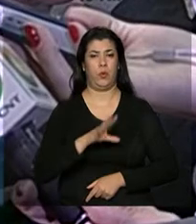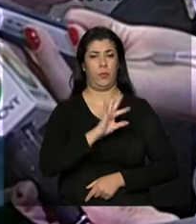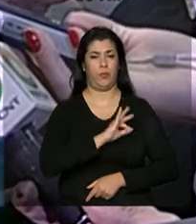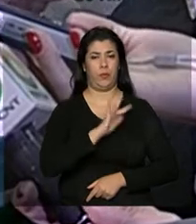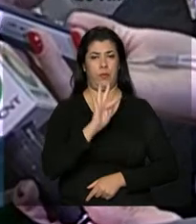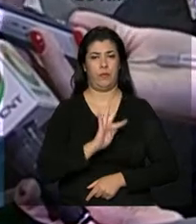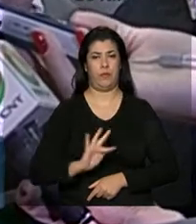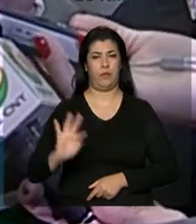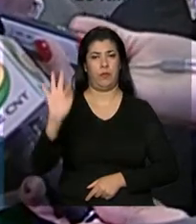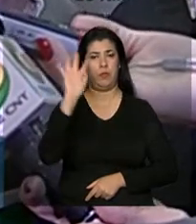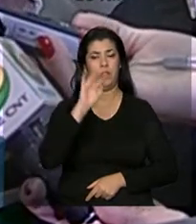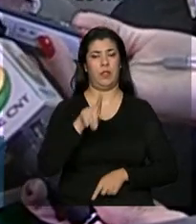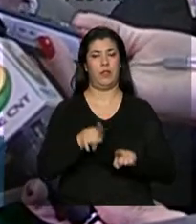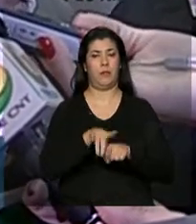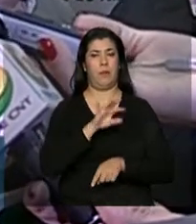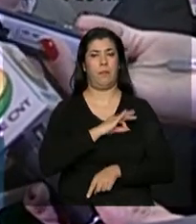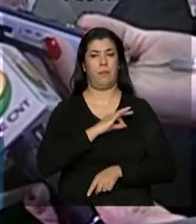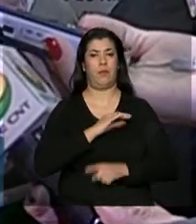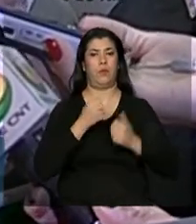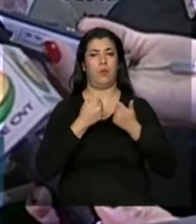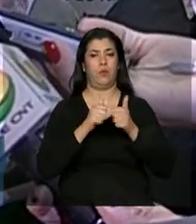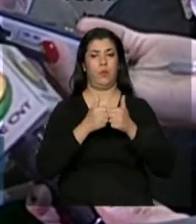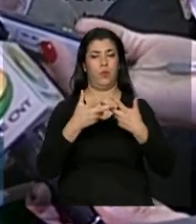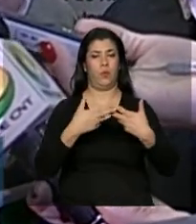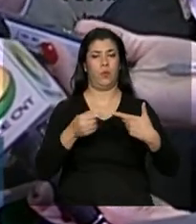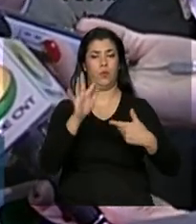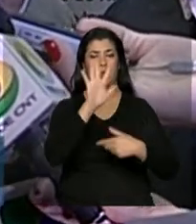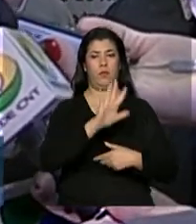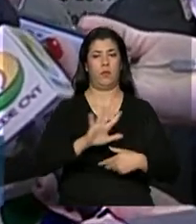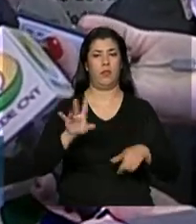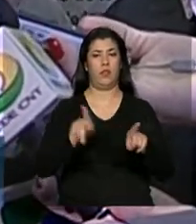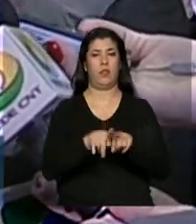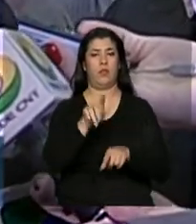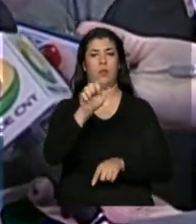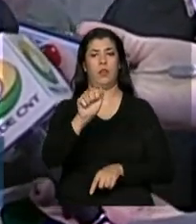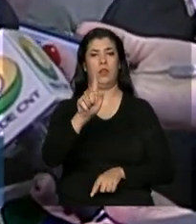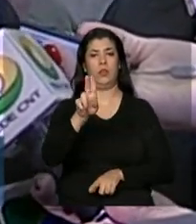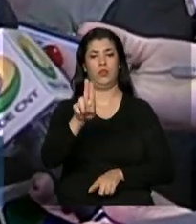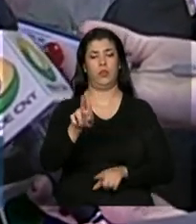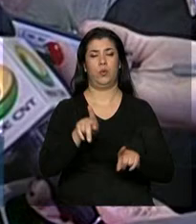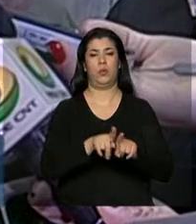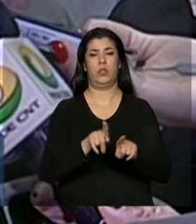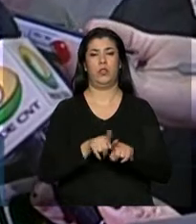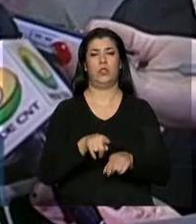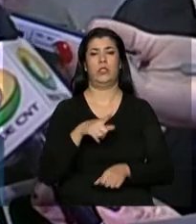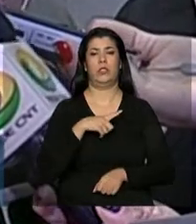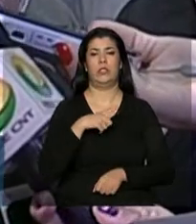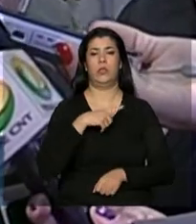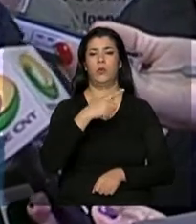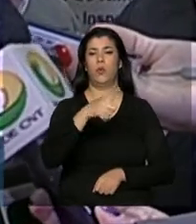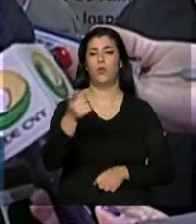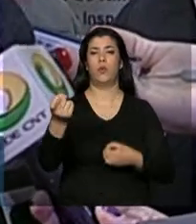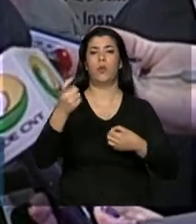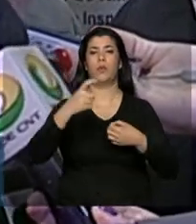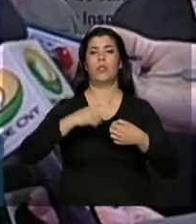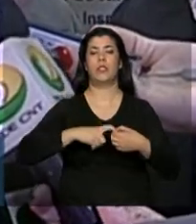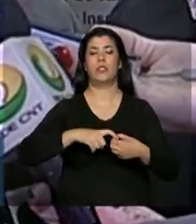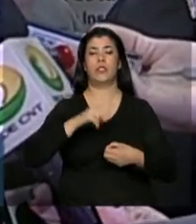Polícia Rodoviária Federal, Advocacia Geral da União e tivemos aí mais em torno de 50 mil